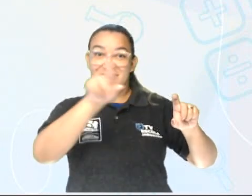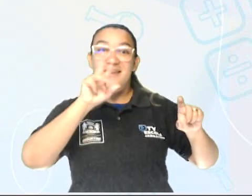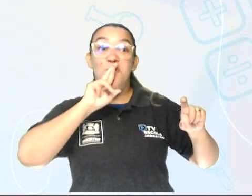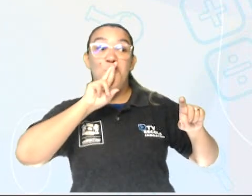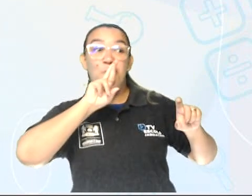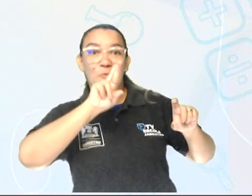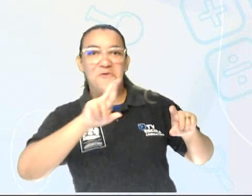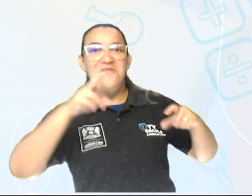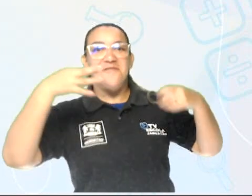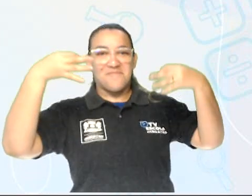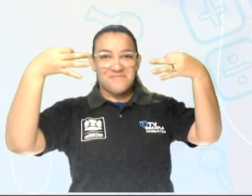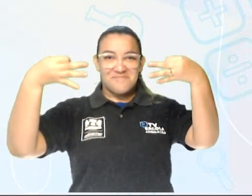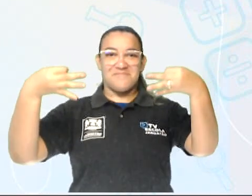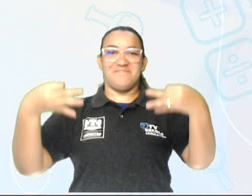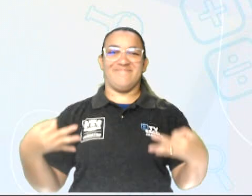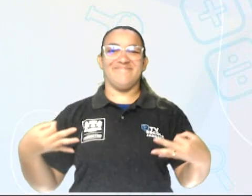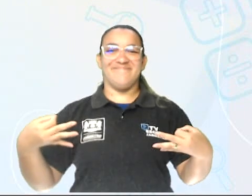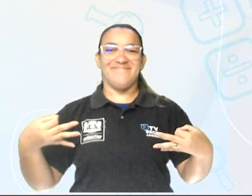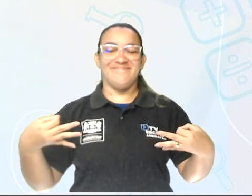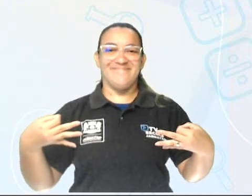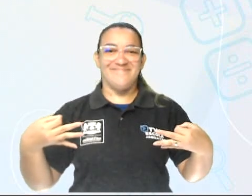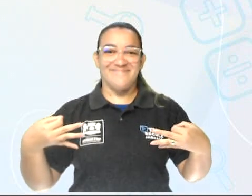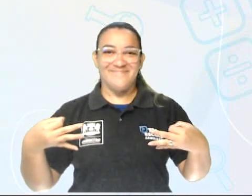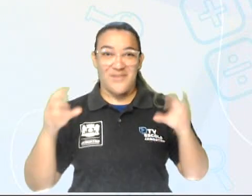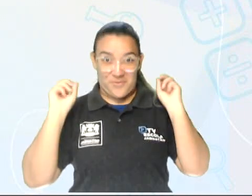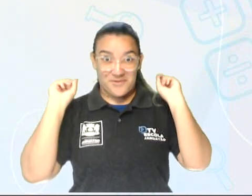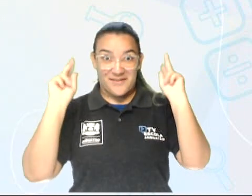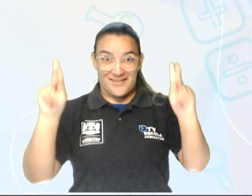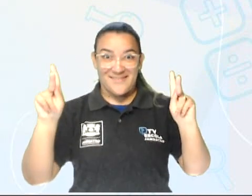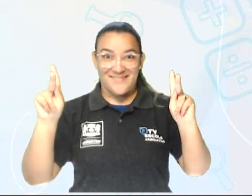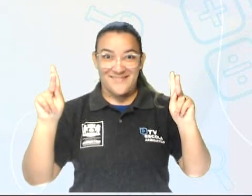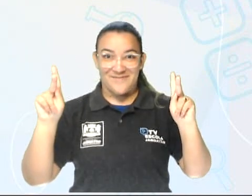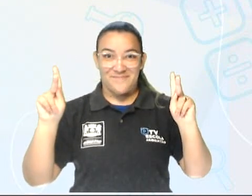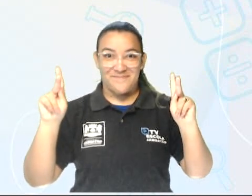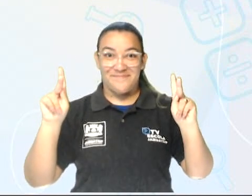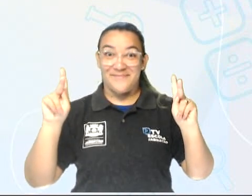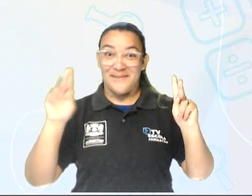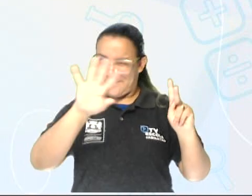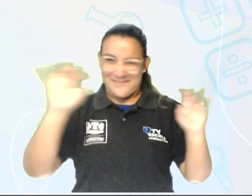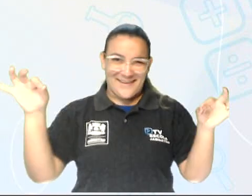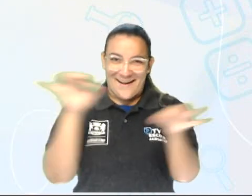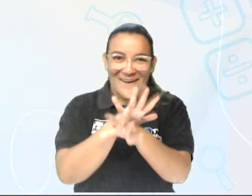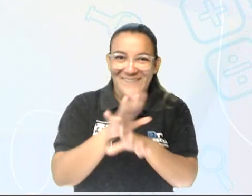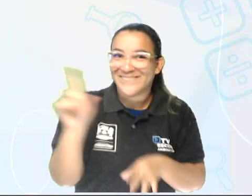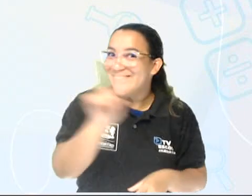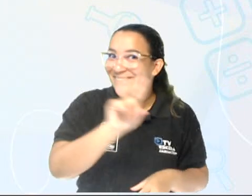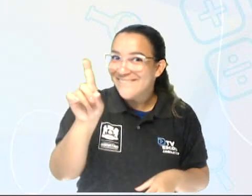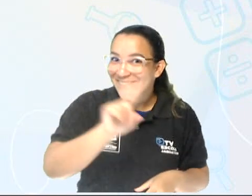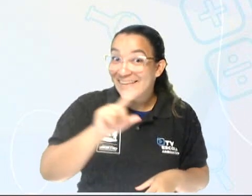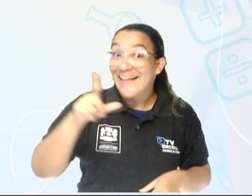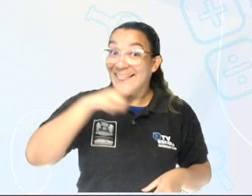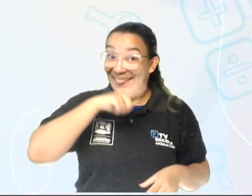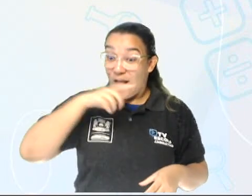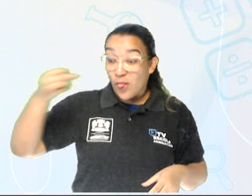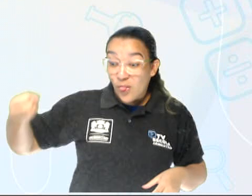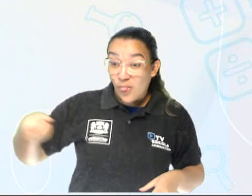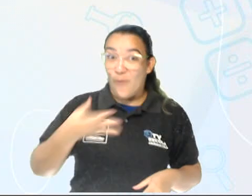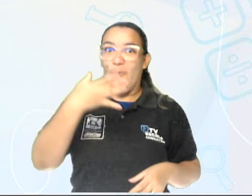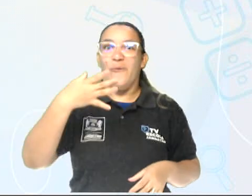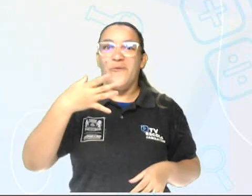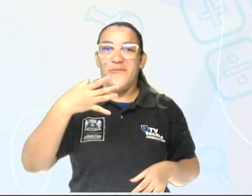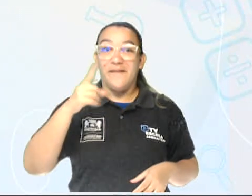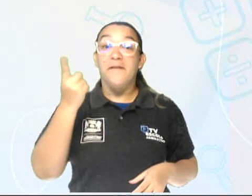resposta está correta. Beleza? Só que ainda não acabou. Eu tenho uma novidade para vocês.